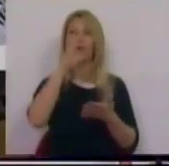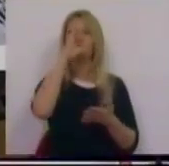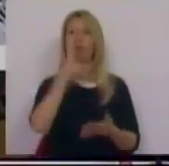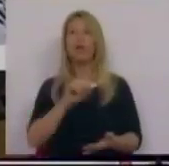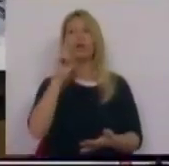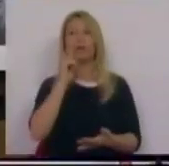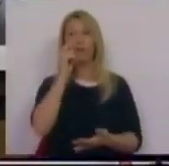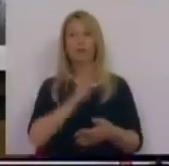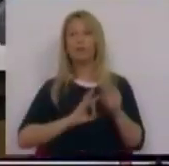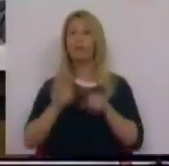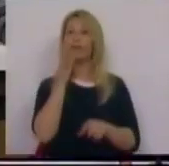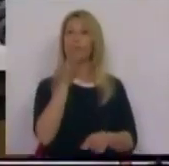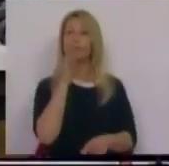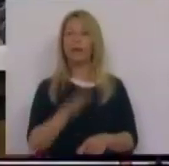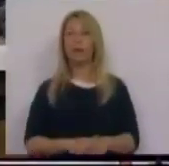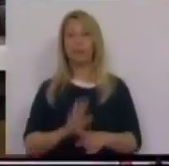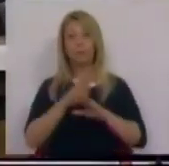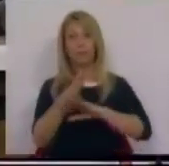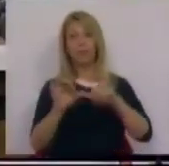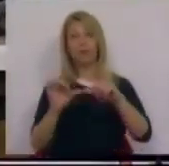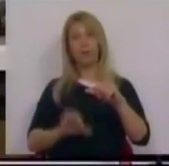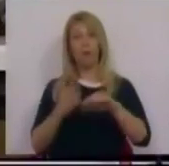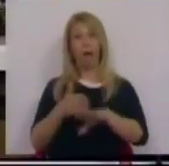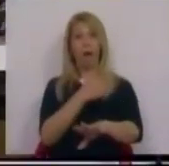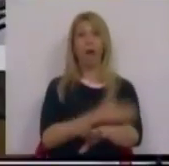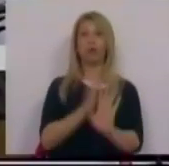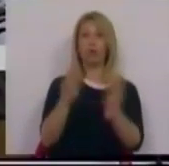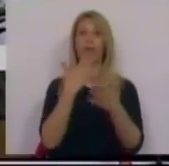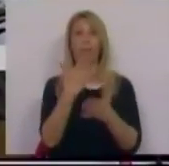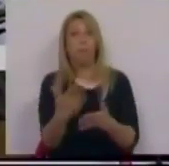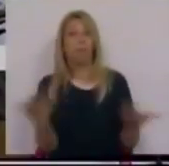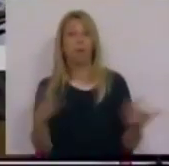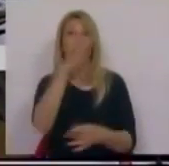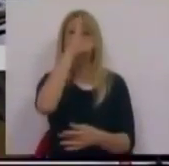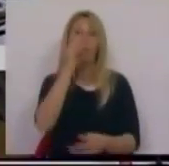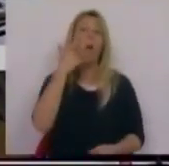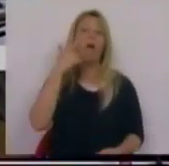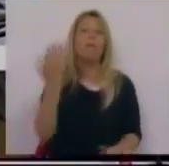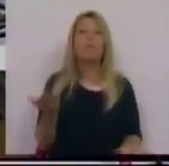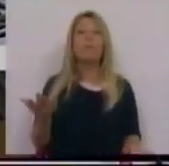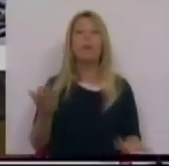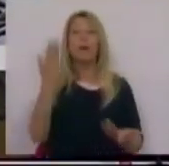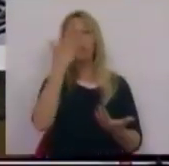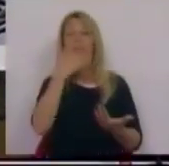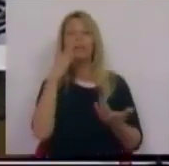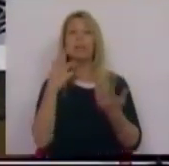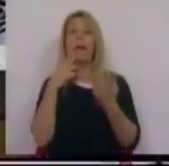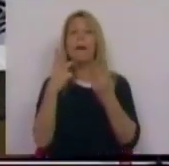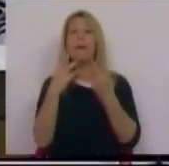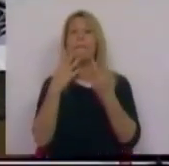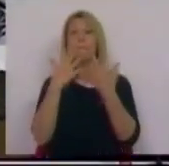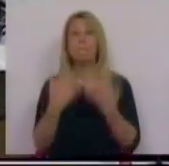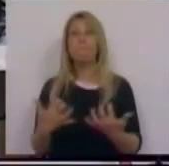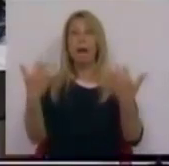Deputados, a intervenção anterior já fez um pedido ao Governo, veremos se ele é ou não depois acedido pelas bancadas parlamentares,